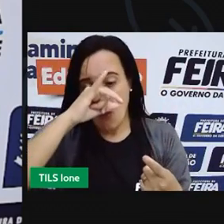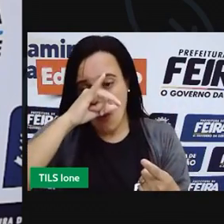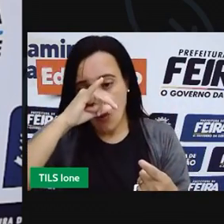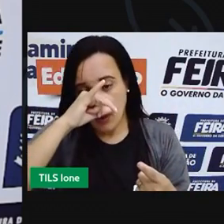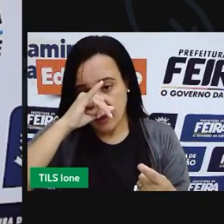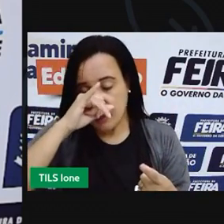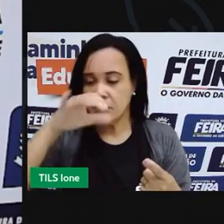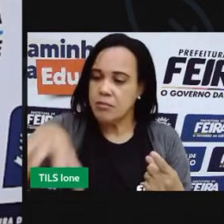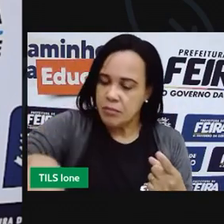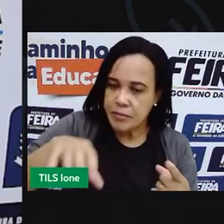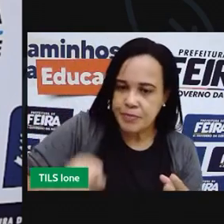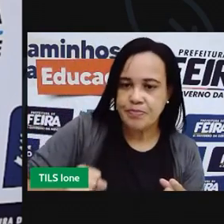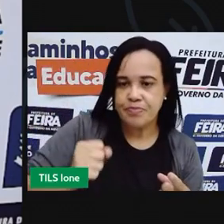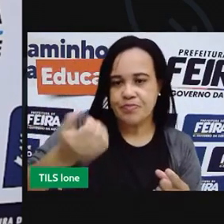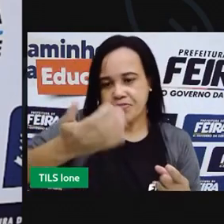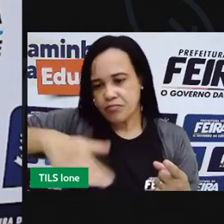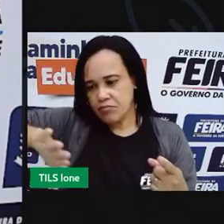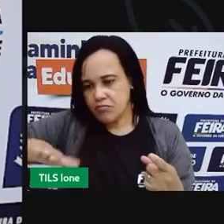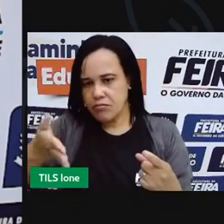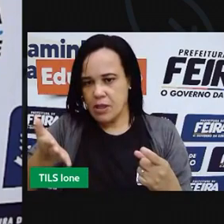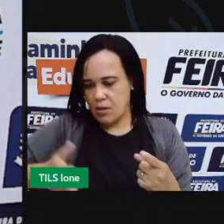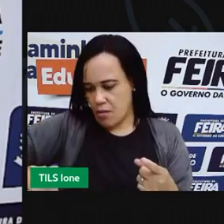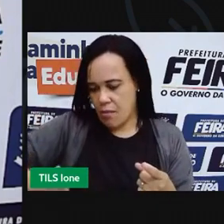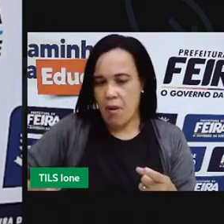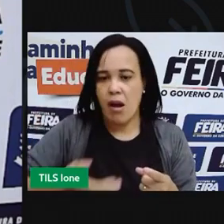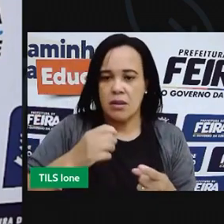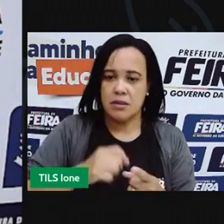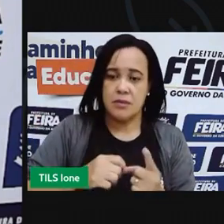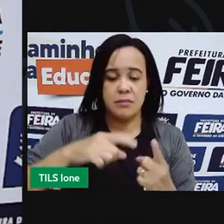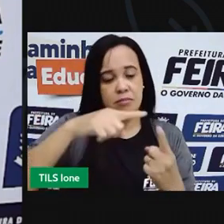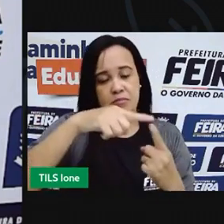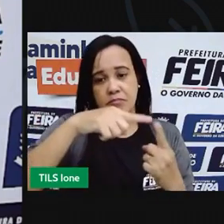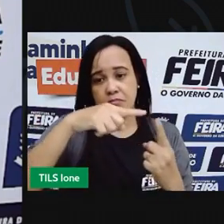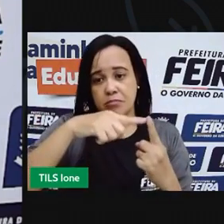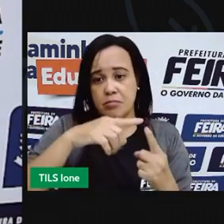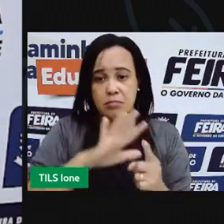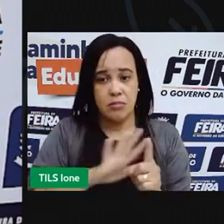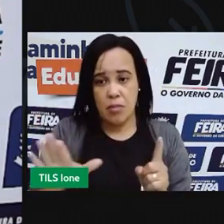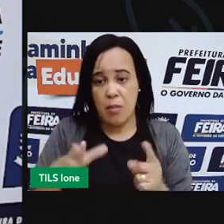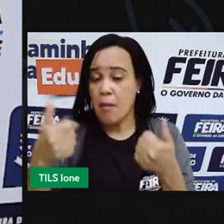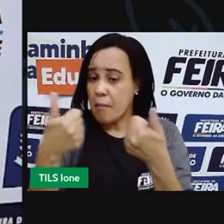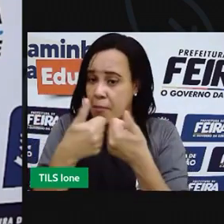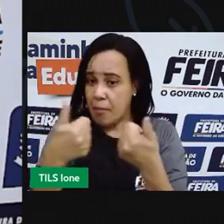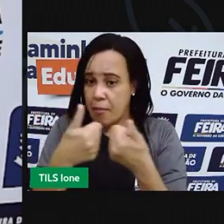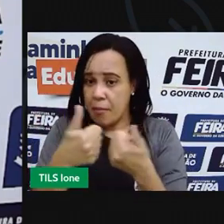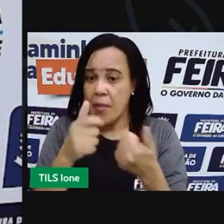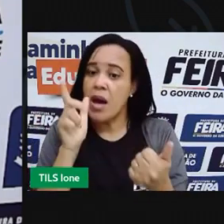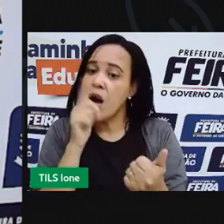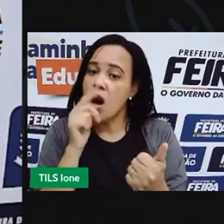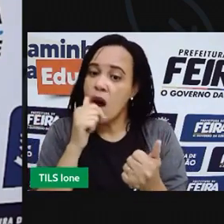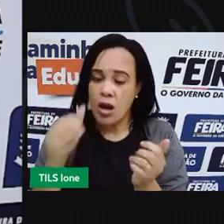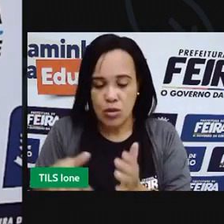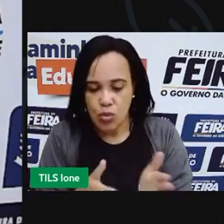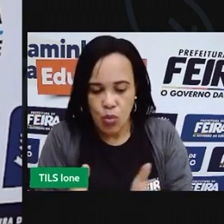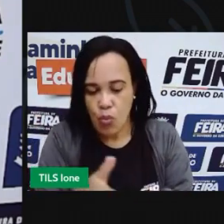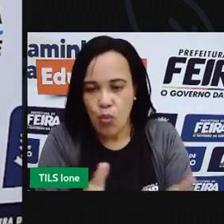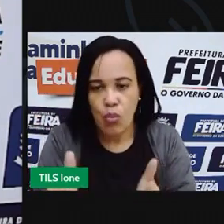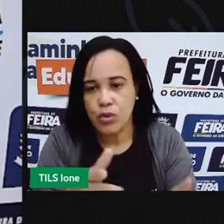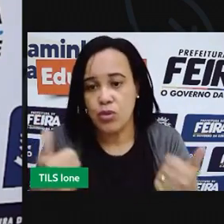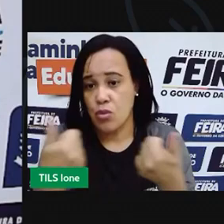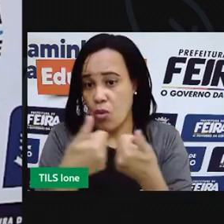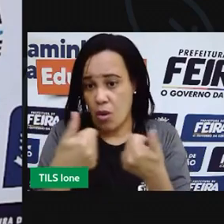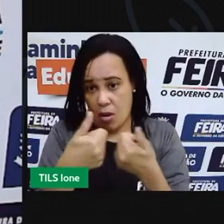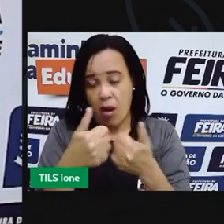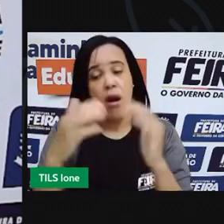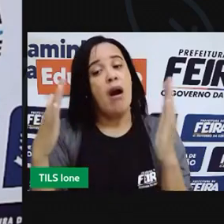a sua casa. Ele queria construir a sua casa perto de um rio. Então, ele pegou ali umas palhas que ele encontrou e